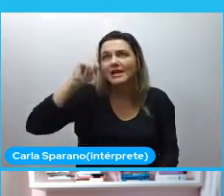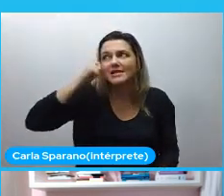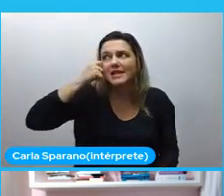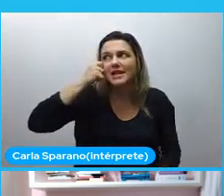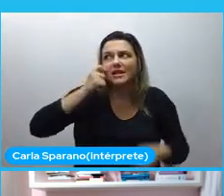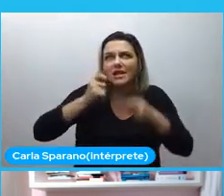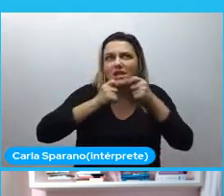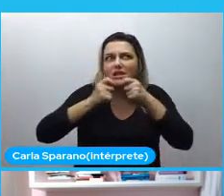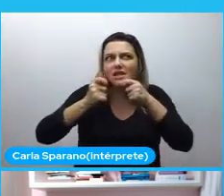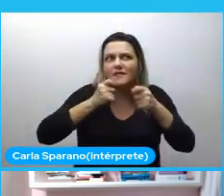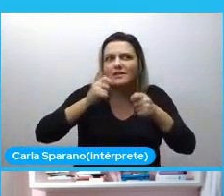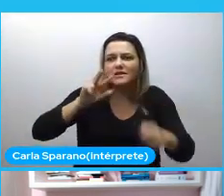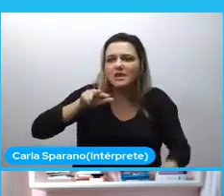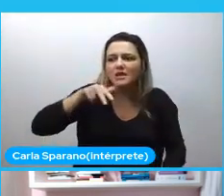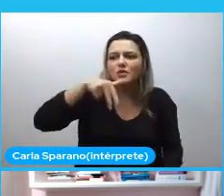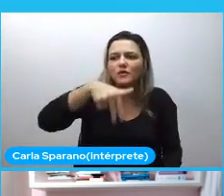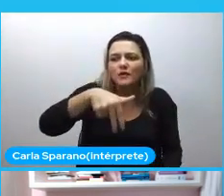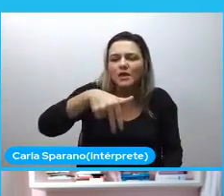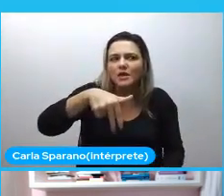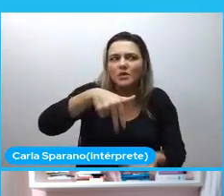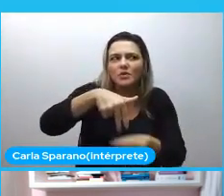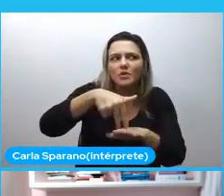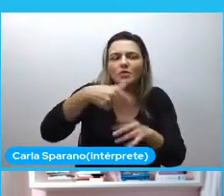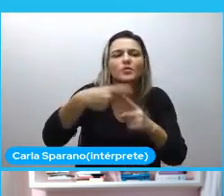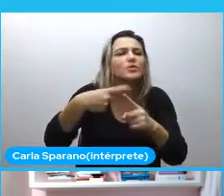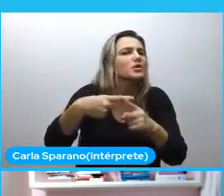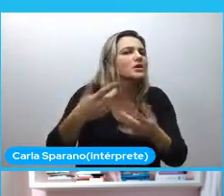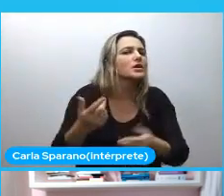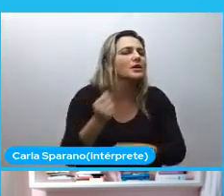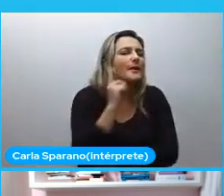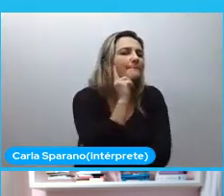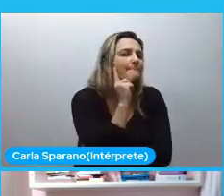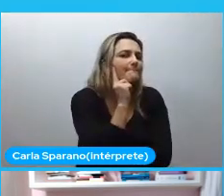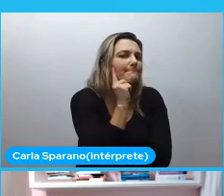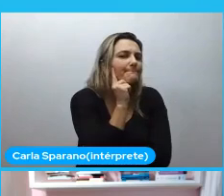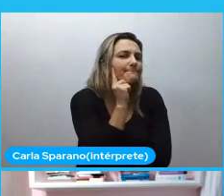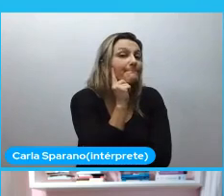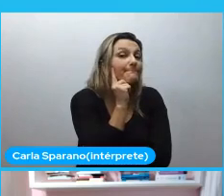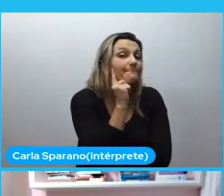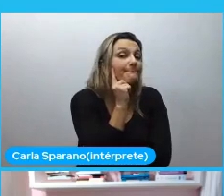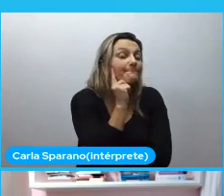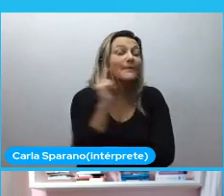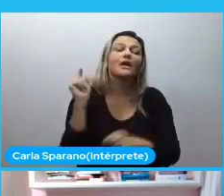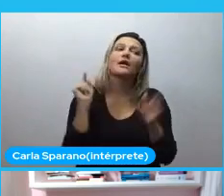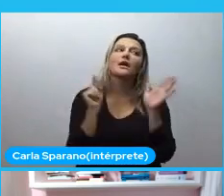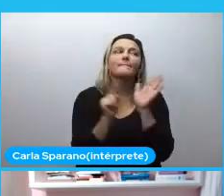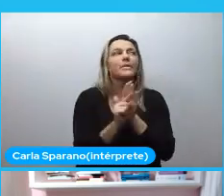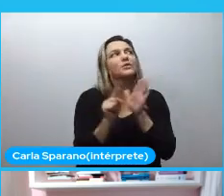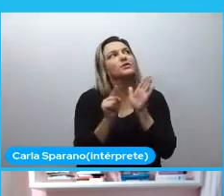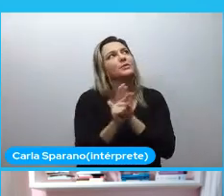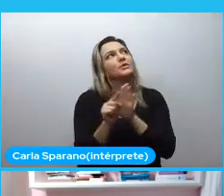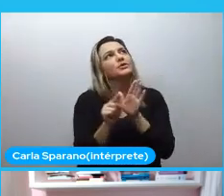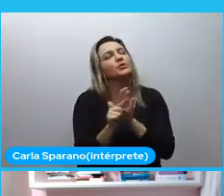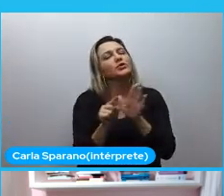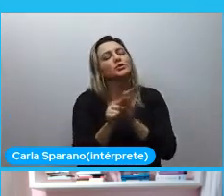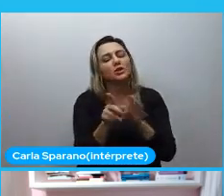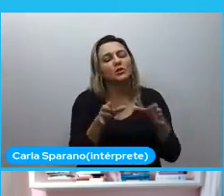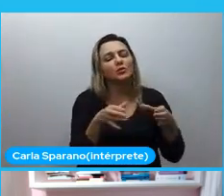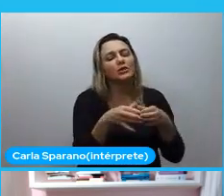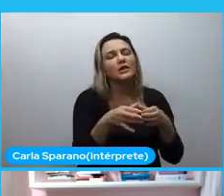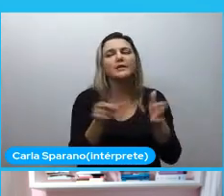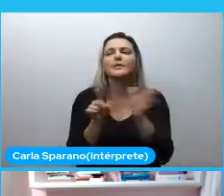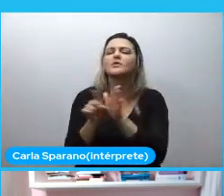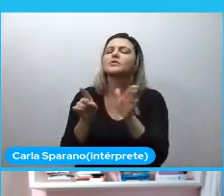se não está vindo por que que não está vindo aí as mesmas perguntas que a gente faz a nível de comunidade a gente faz a nível de empresa